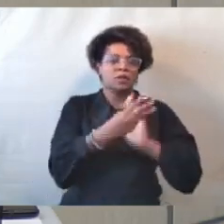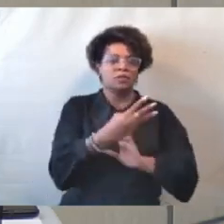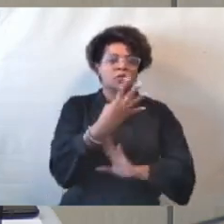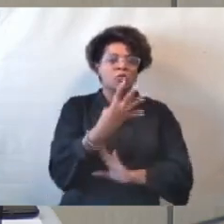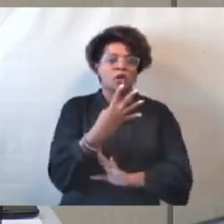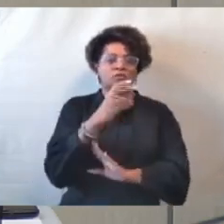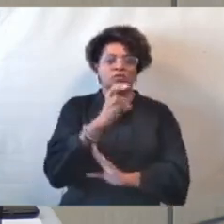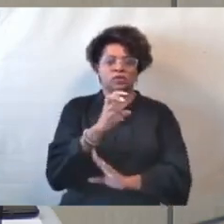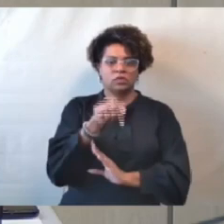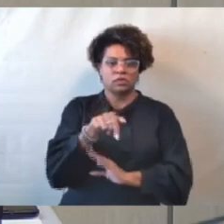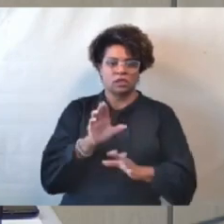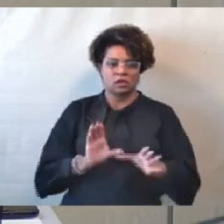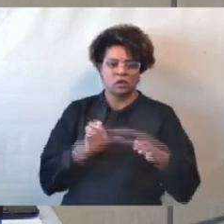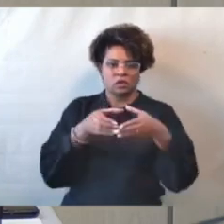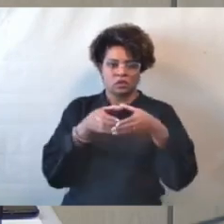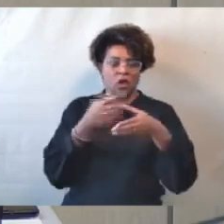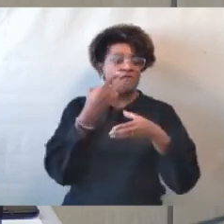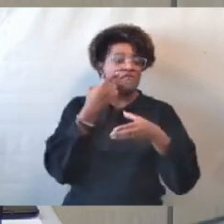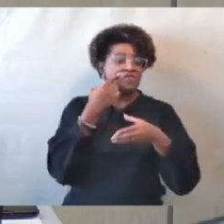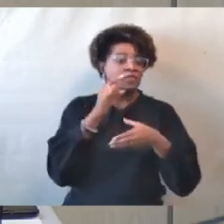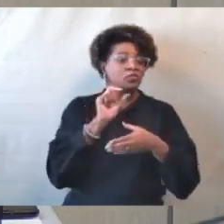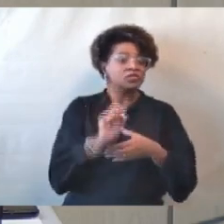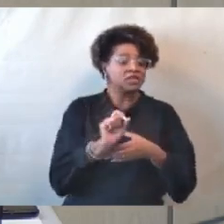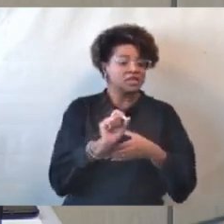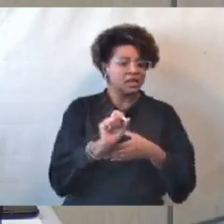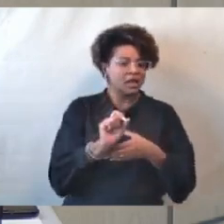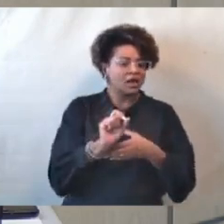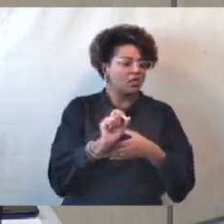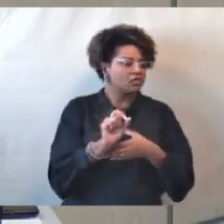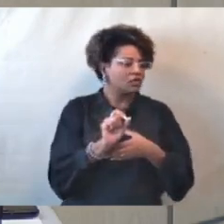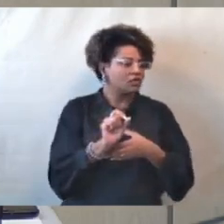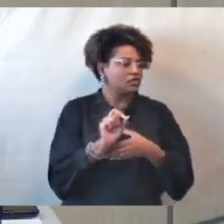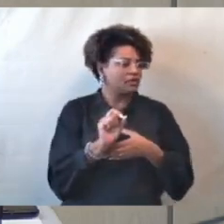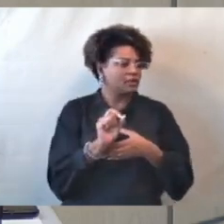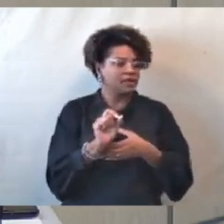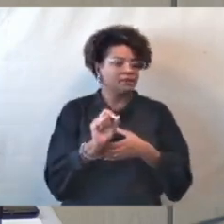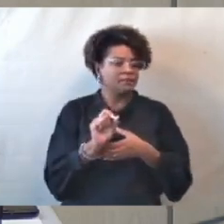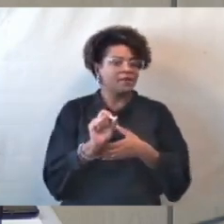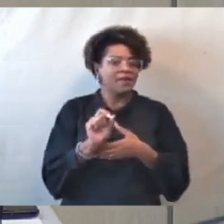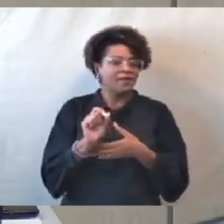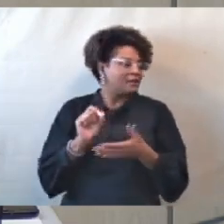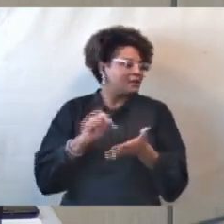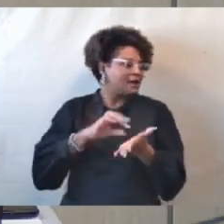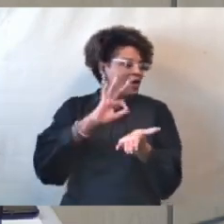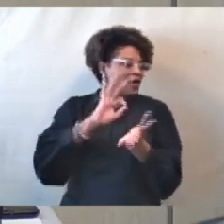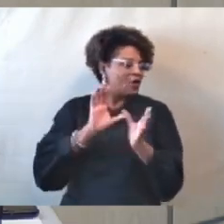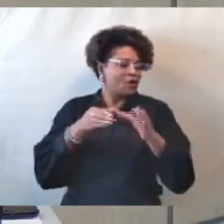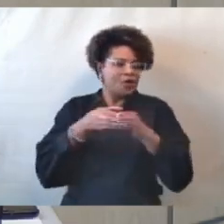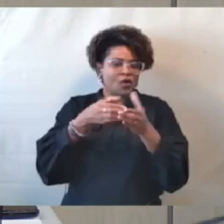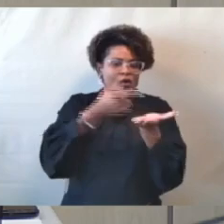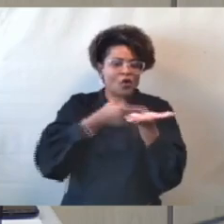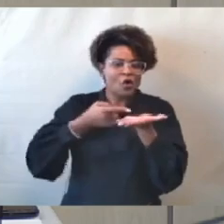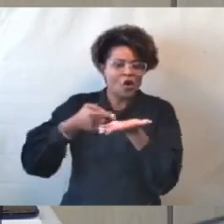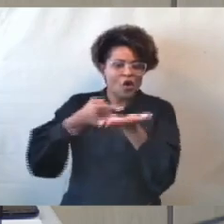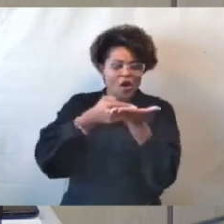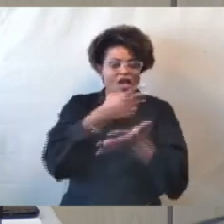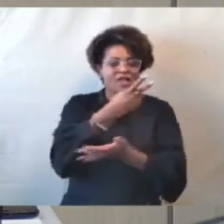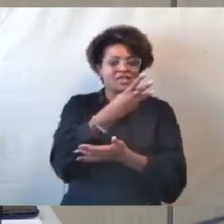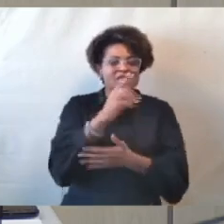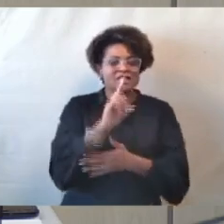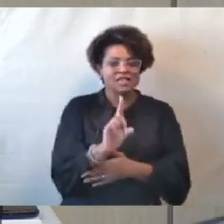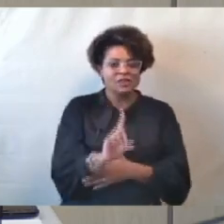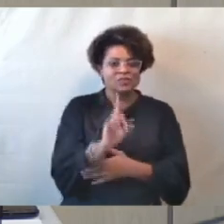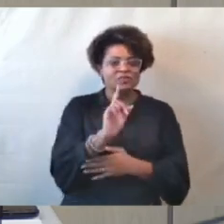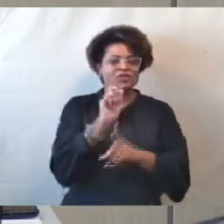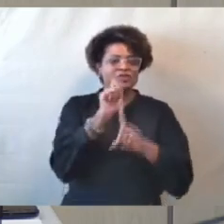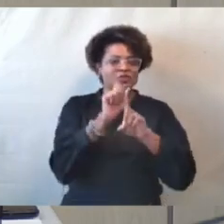observamos que o consórcio Pampulha Viva enviou proposta técnica em 31 de agosto de 2023. Indago. Quem